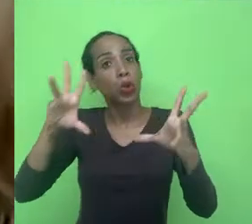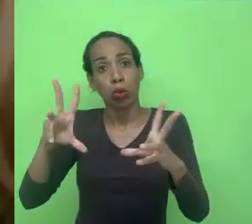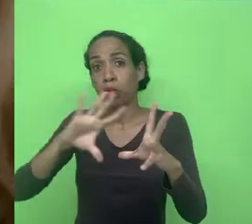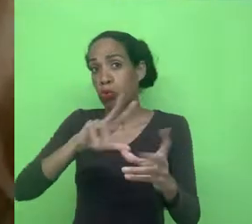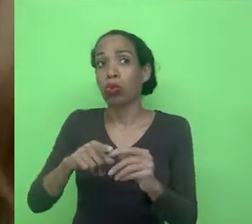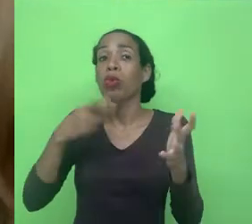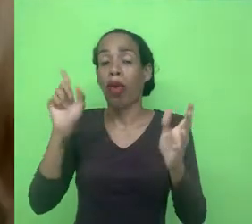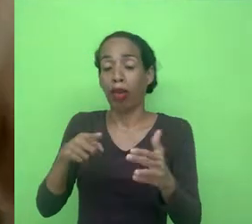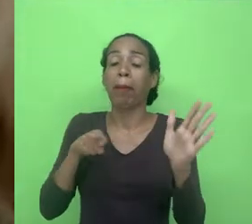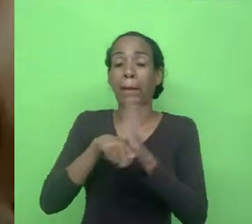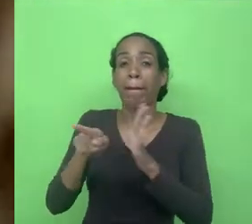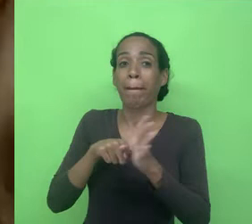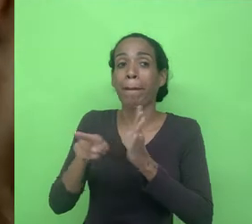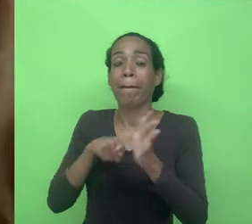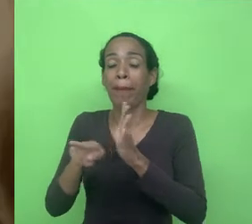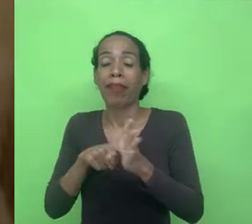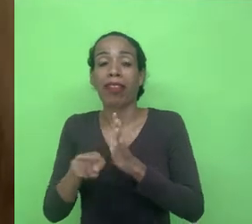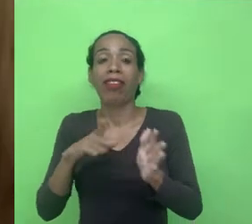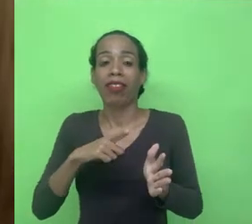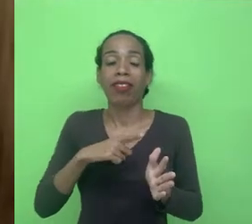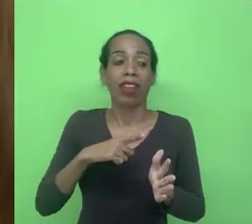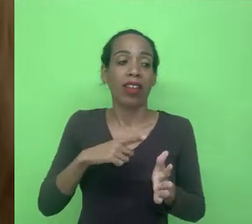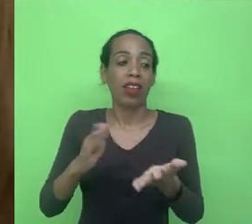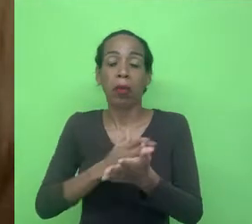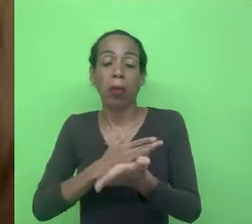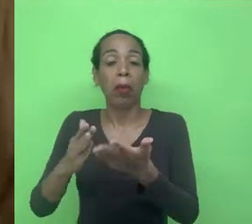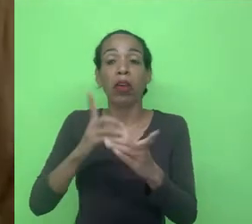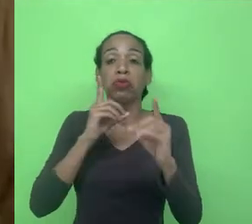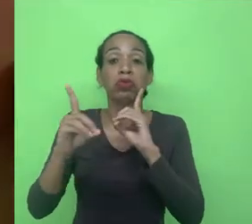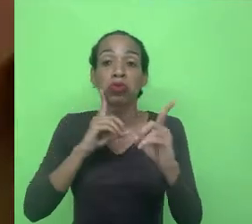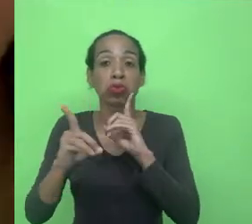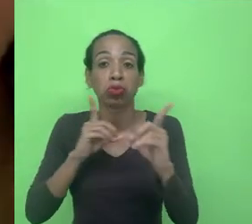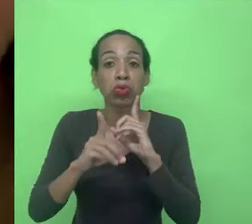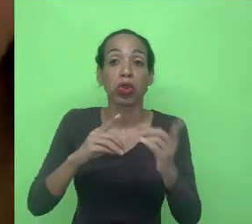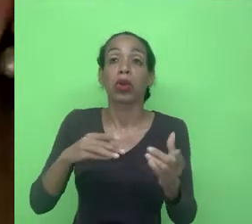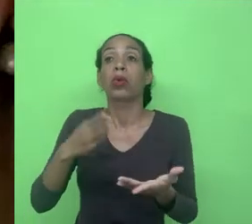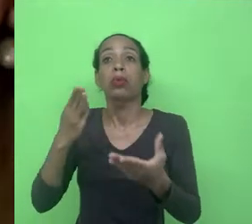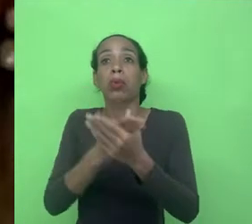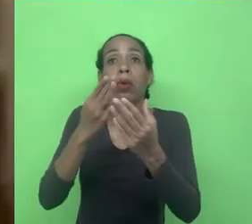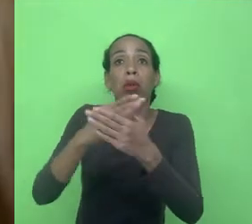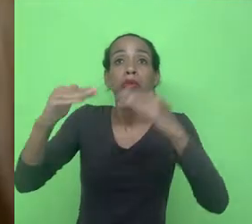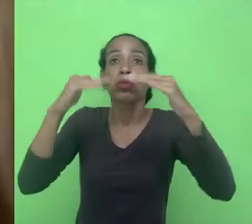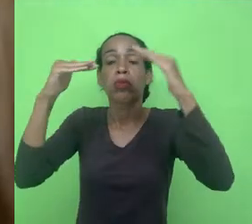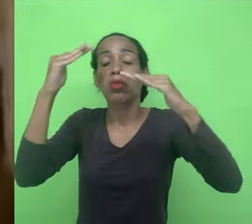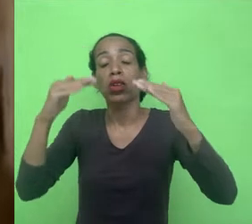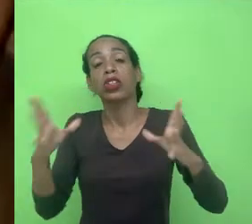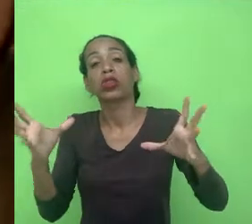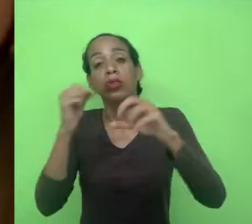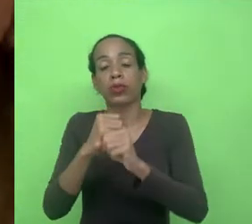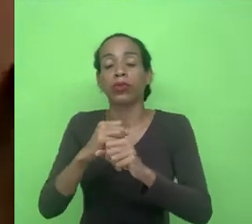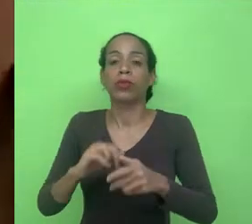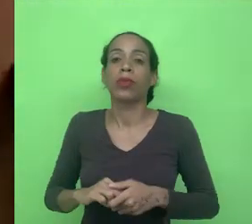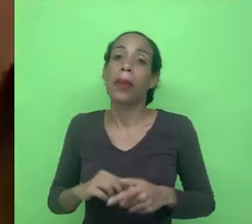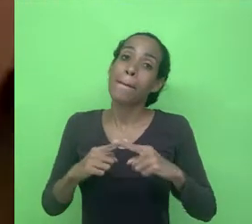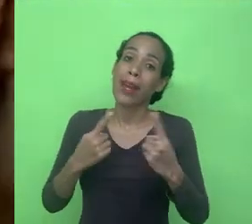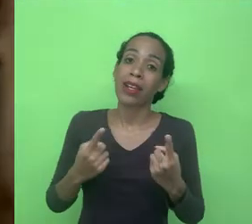ideológica nesse particular enfim várias discussões em termos de processo imparcialidade do juiz e tudo mais mas assim